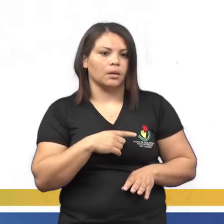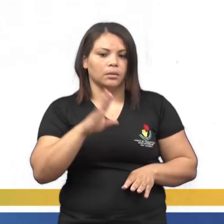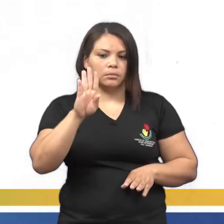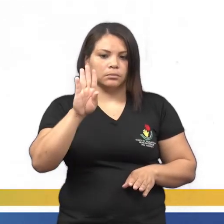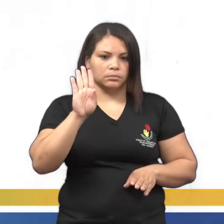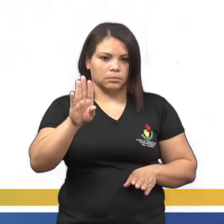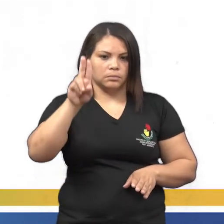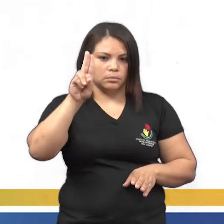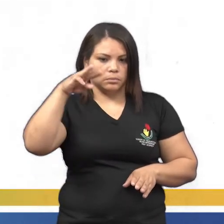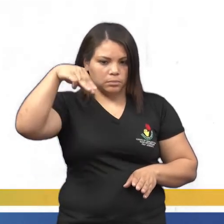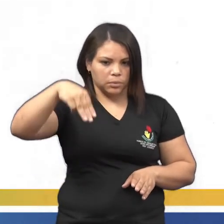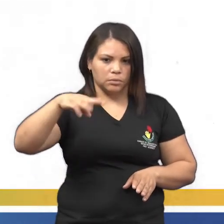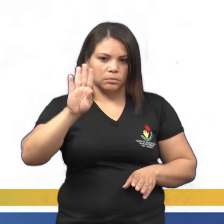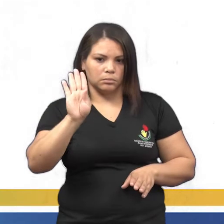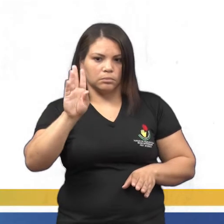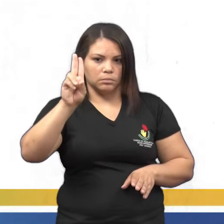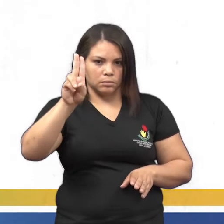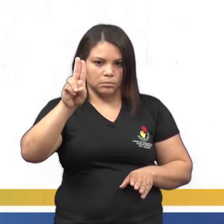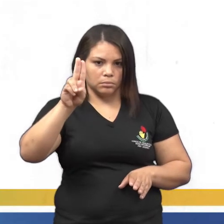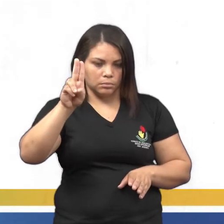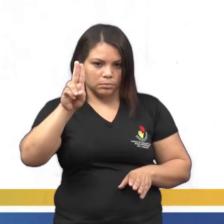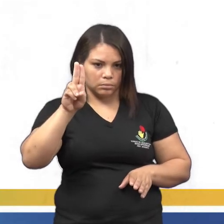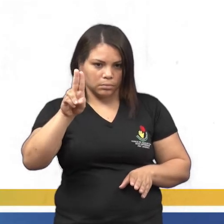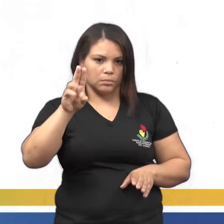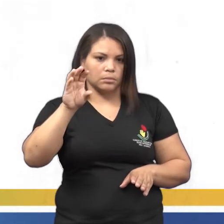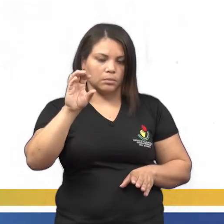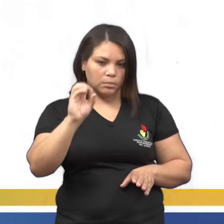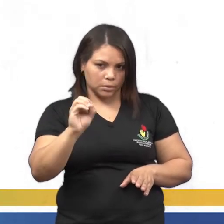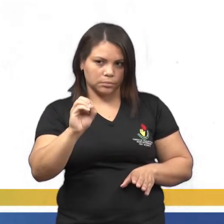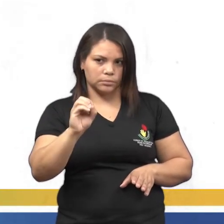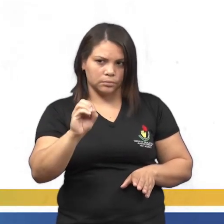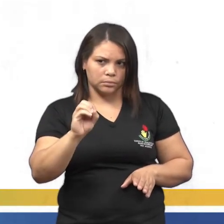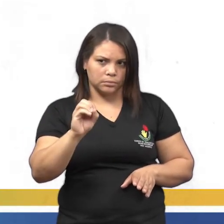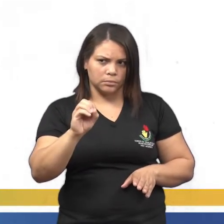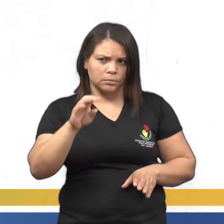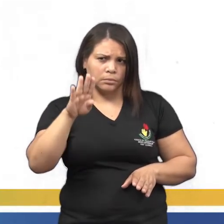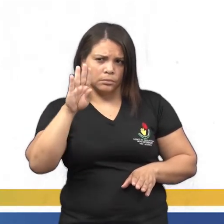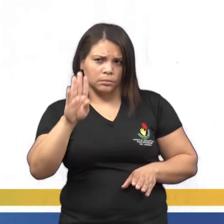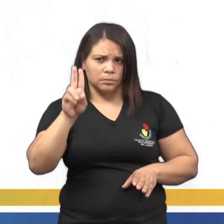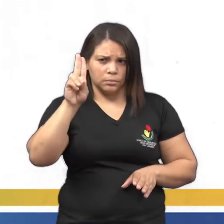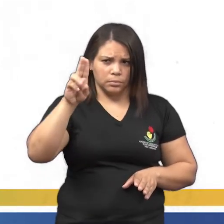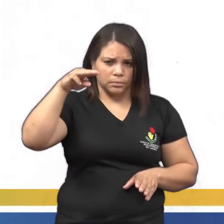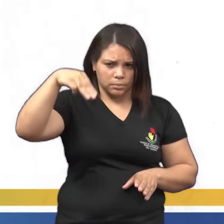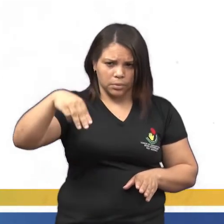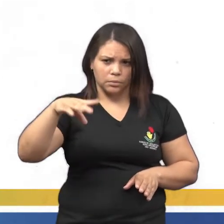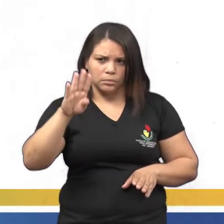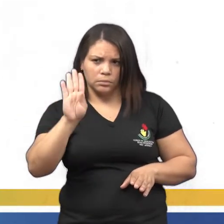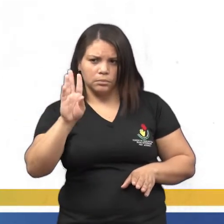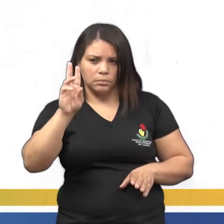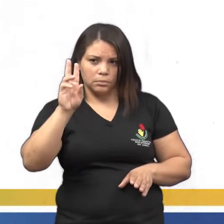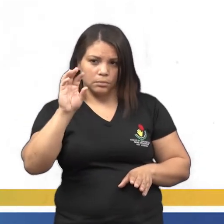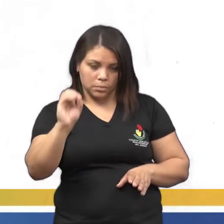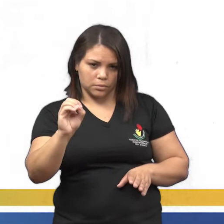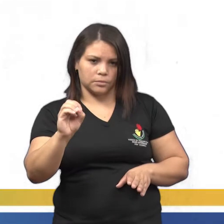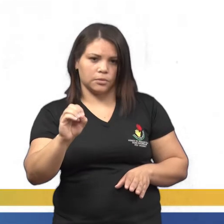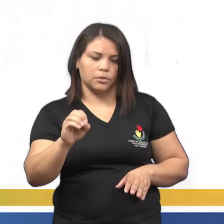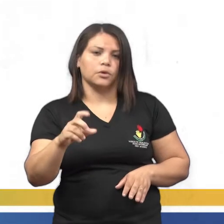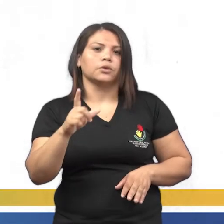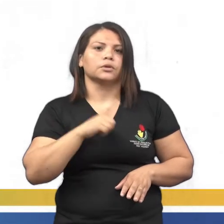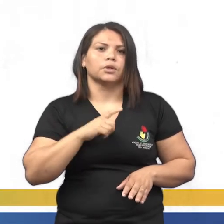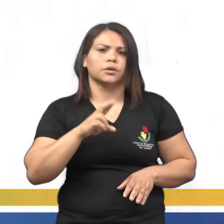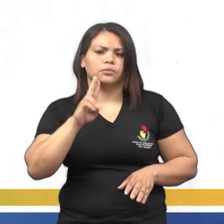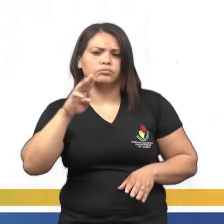Tem bumbo, né? Berimbal. Se você observar, bumbo, né? Tem aquele dígrafo, um, né?